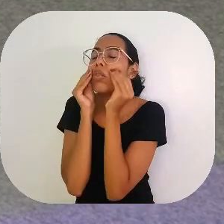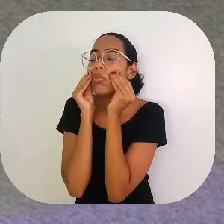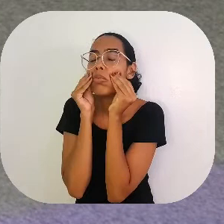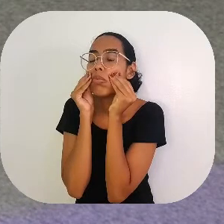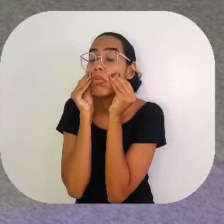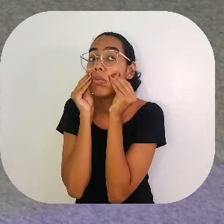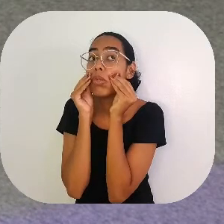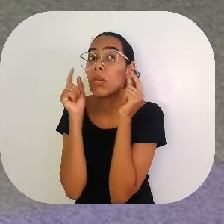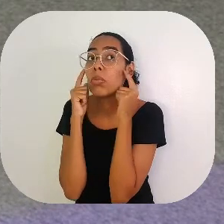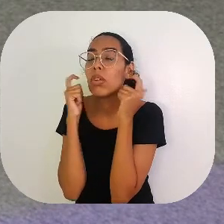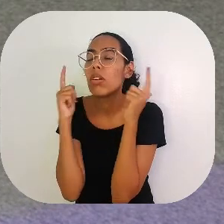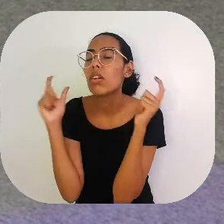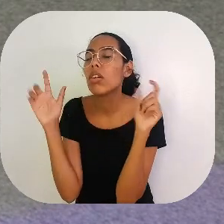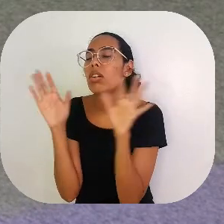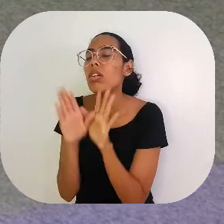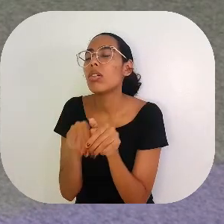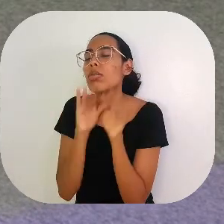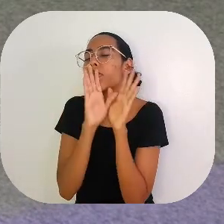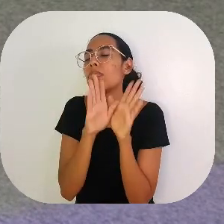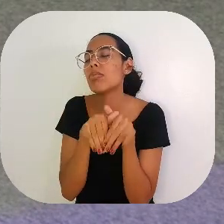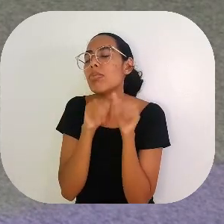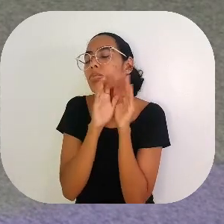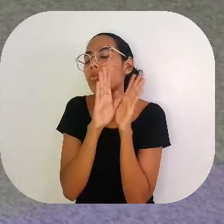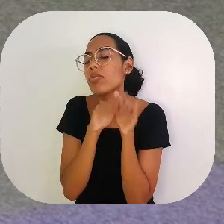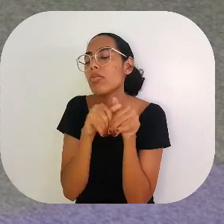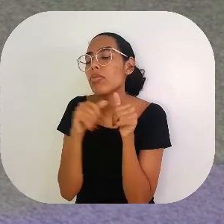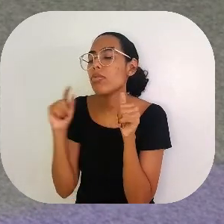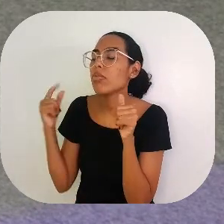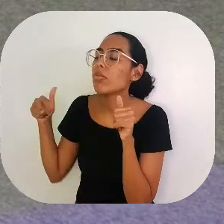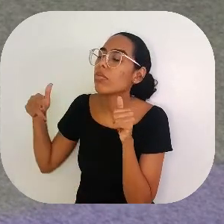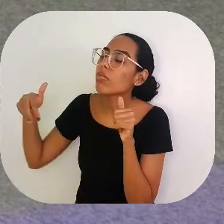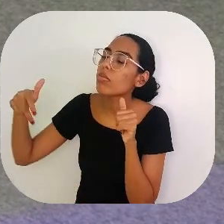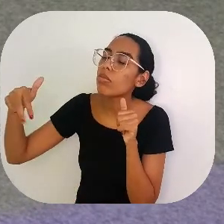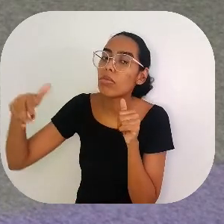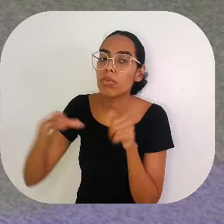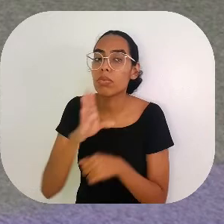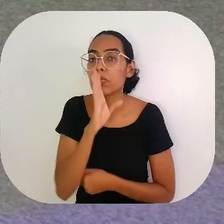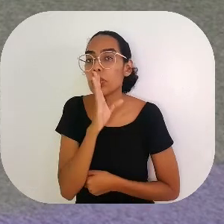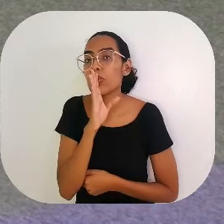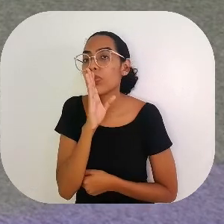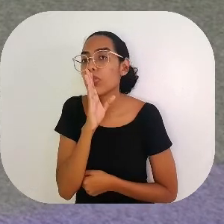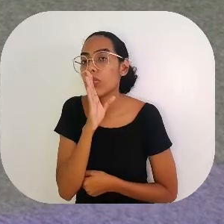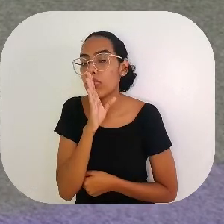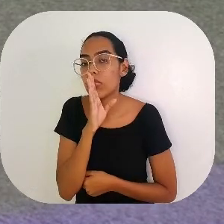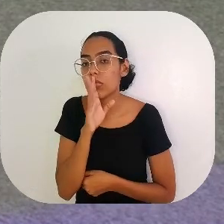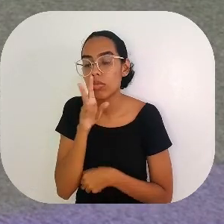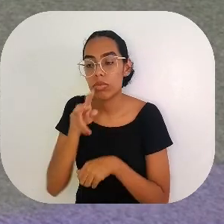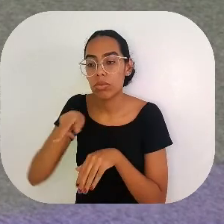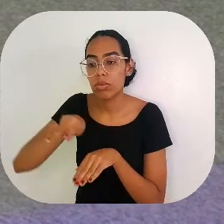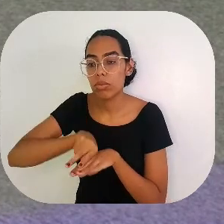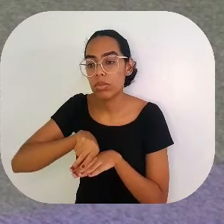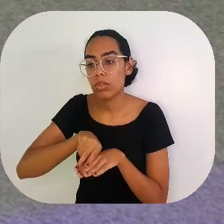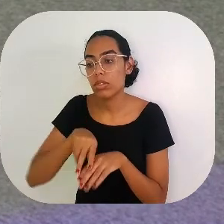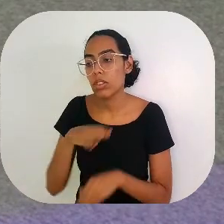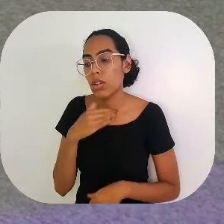Depois fechou o olho. Ouviu o barulho dos pássaros. Ouviu alguém passando de um lado ao outro. E ele lá, no meio da